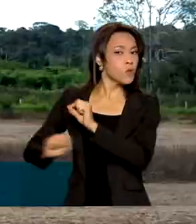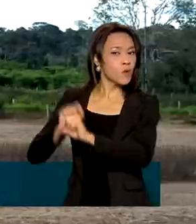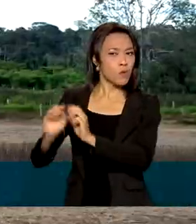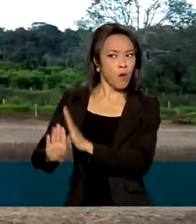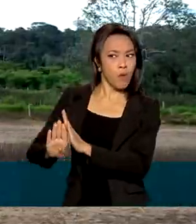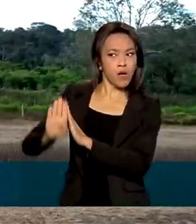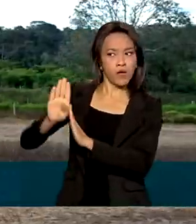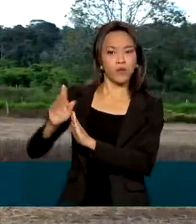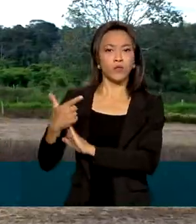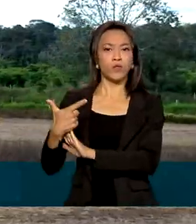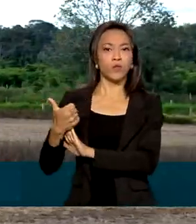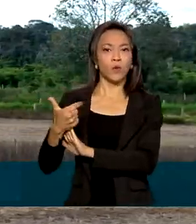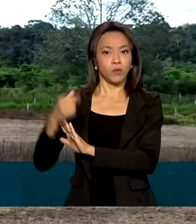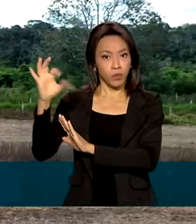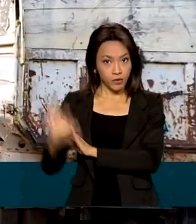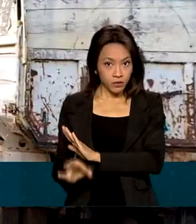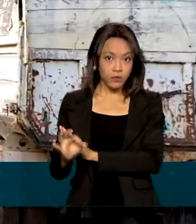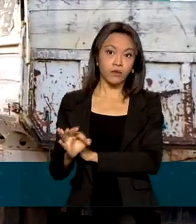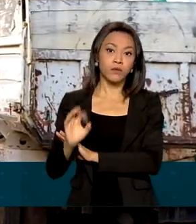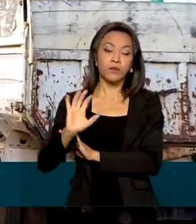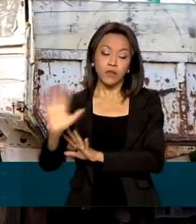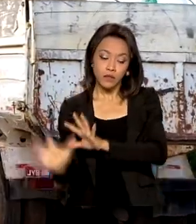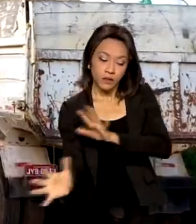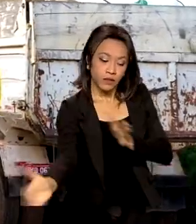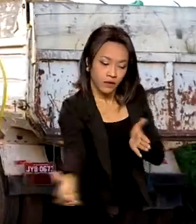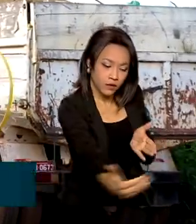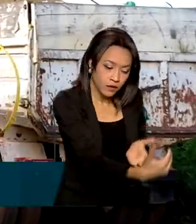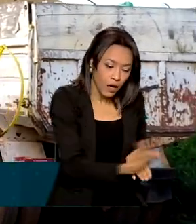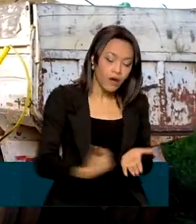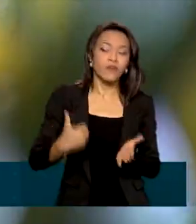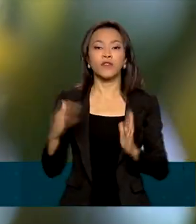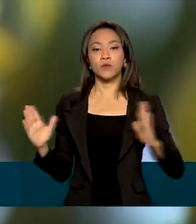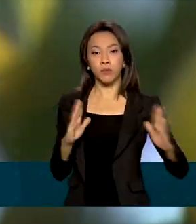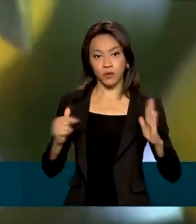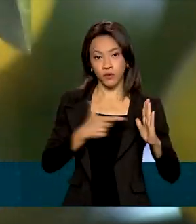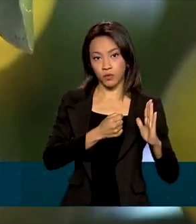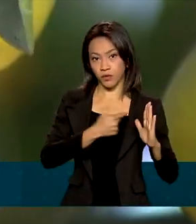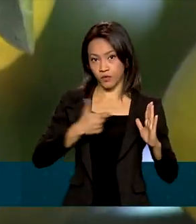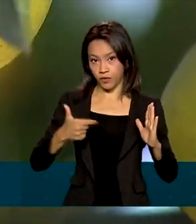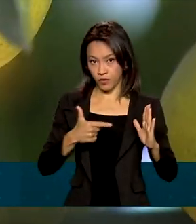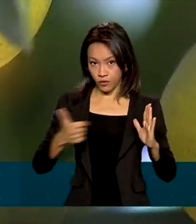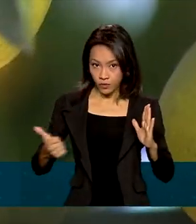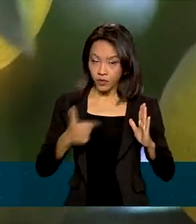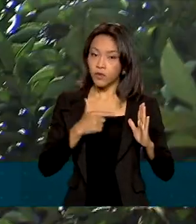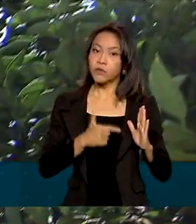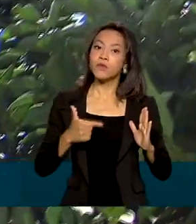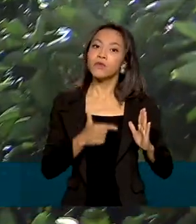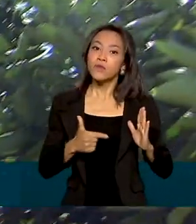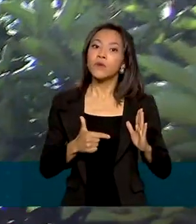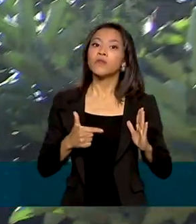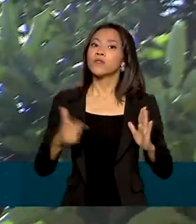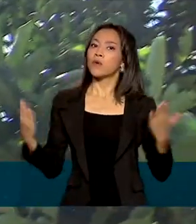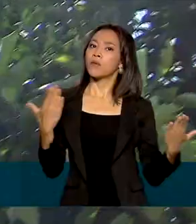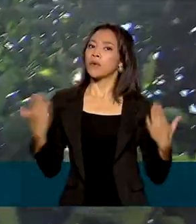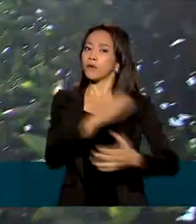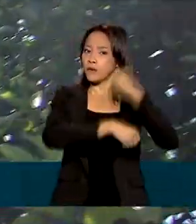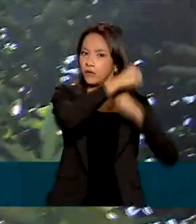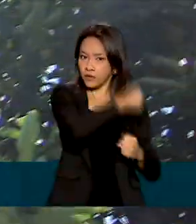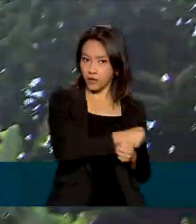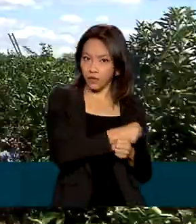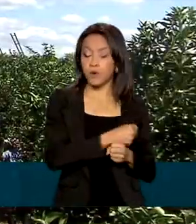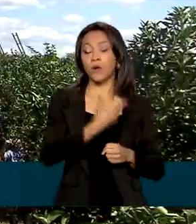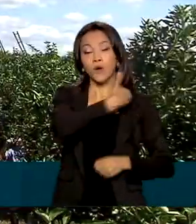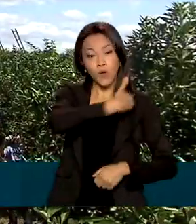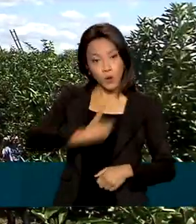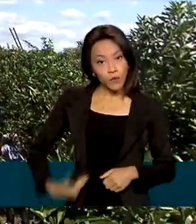12,5% na safra de grãos 2021-2022 em relação ao ano anterior. Para o